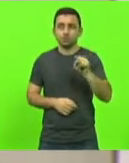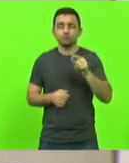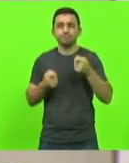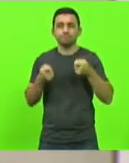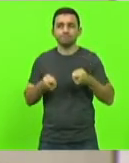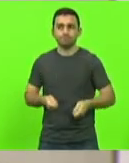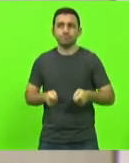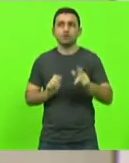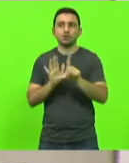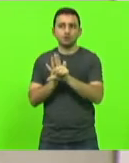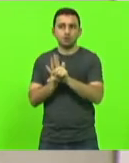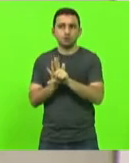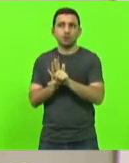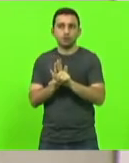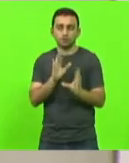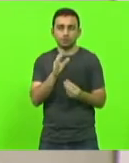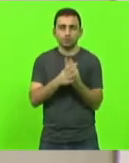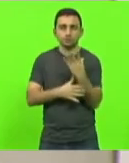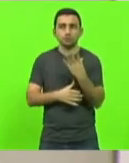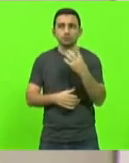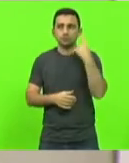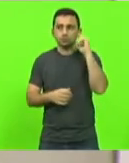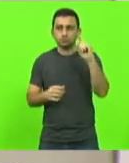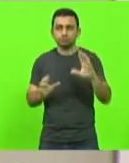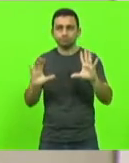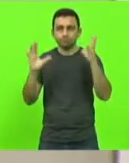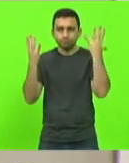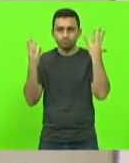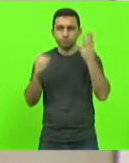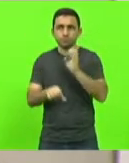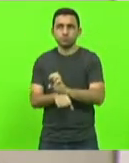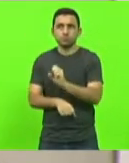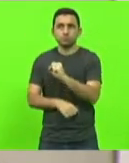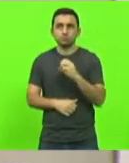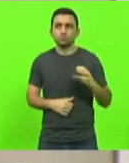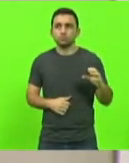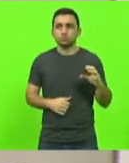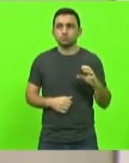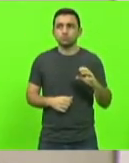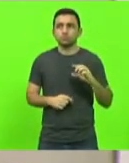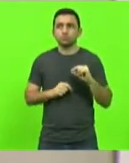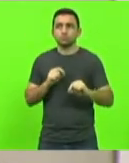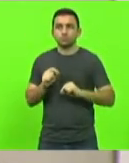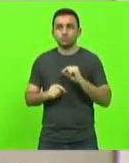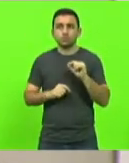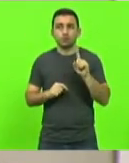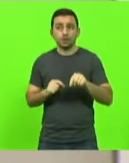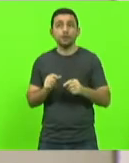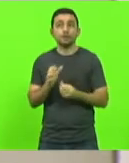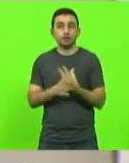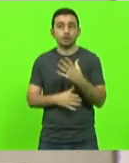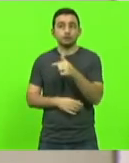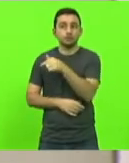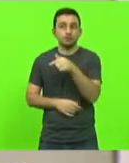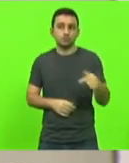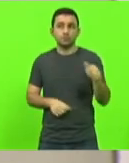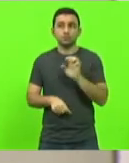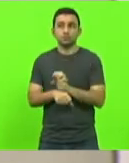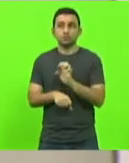sobre a instituição de datas festivas alusivas do Estado de Santa Catarina, para o fim de instituir a Semana Estadual do